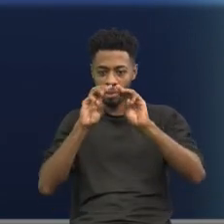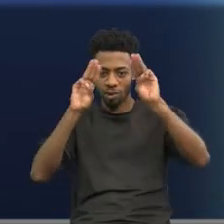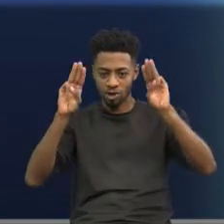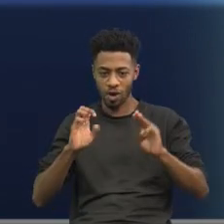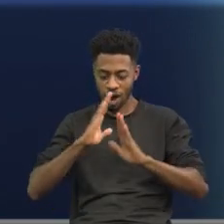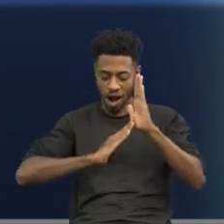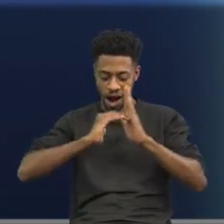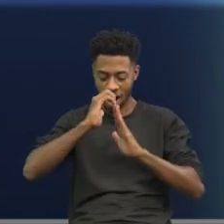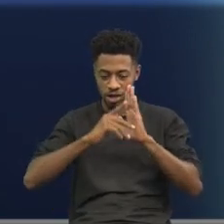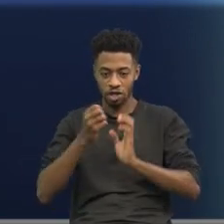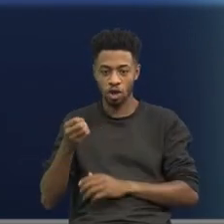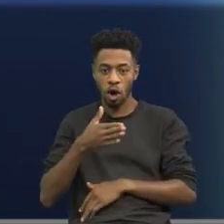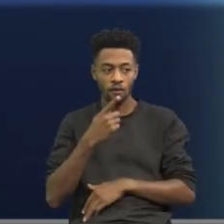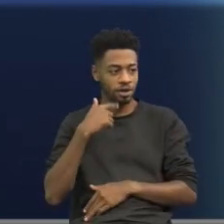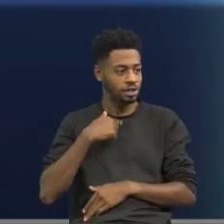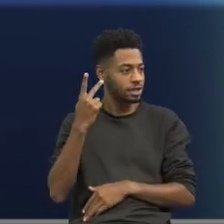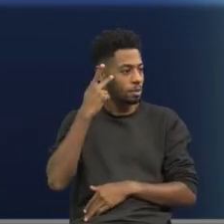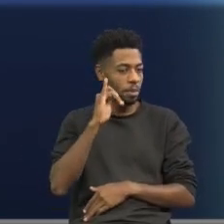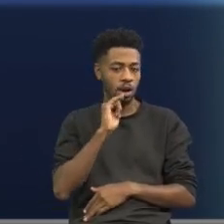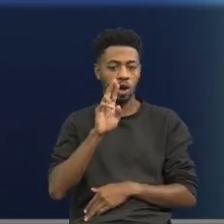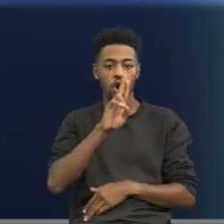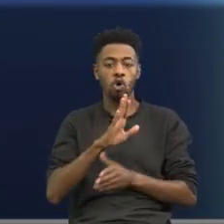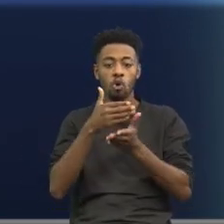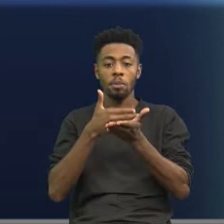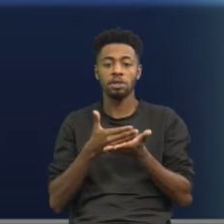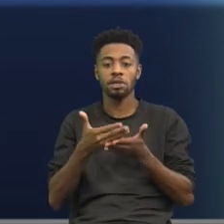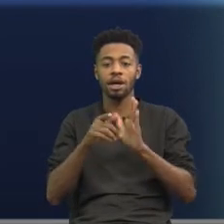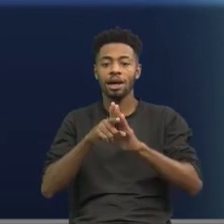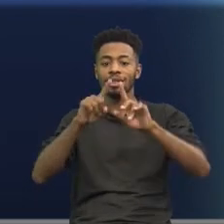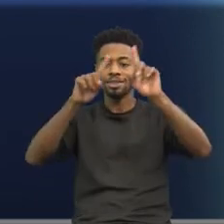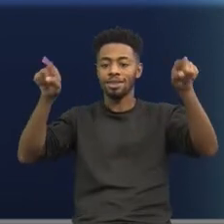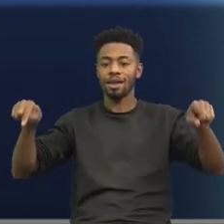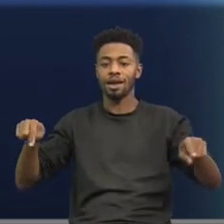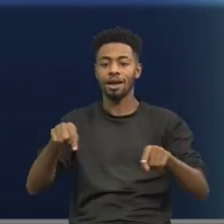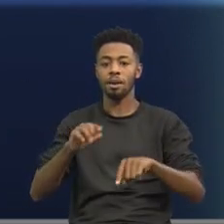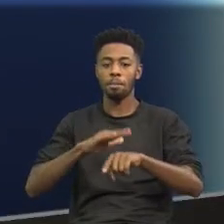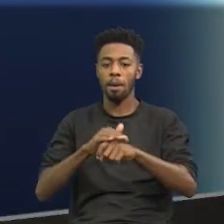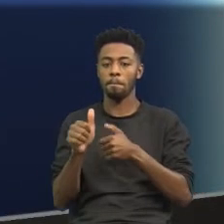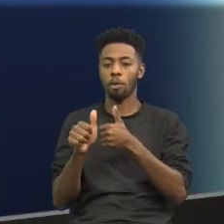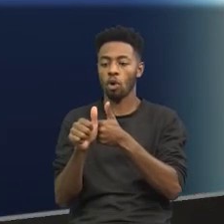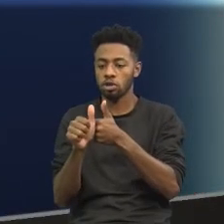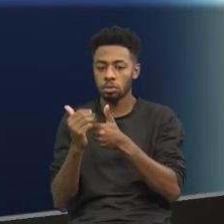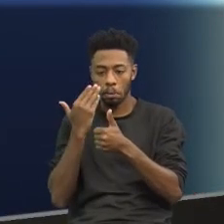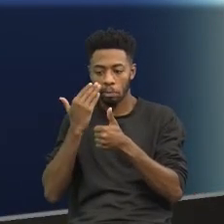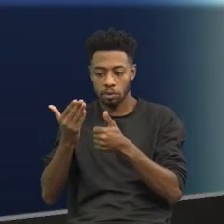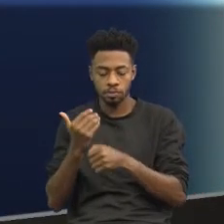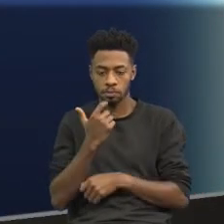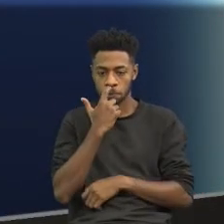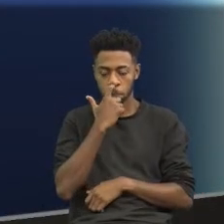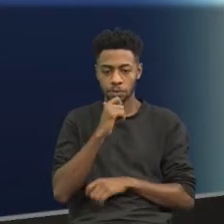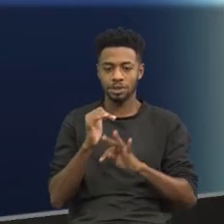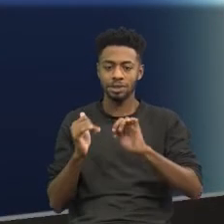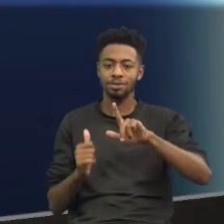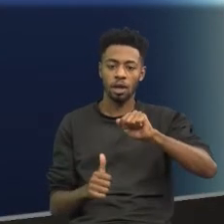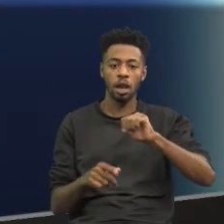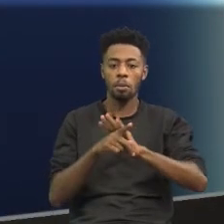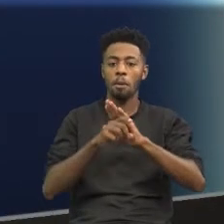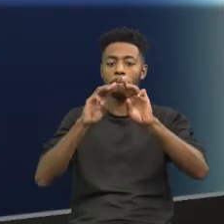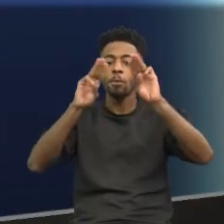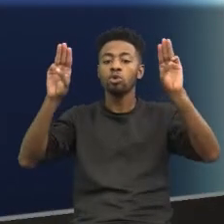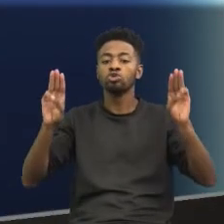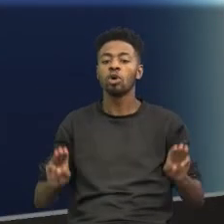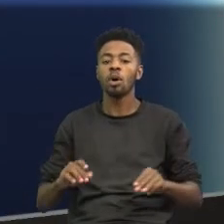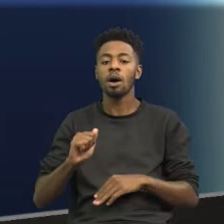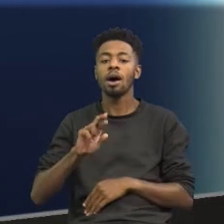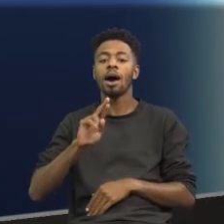Moderna de São Paulo. Começaria pelas telas mais próximas, as telas do Museu